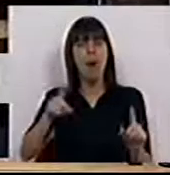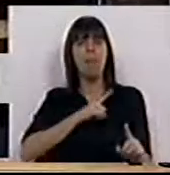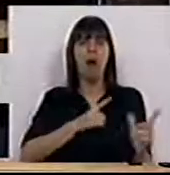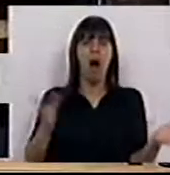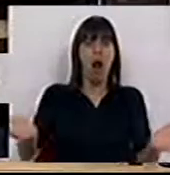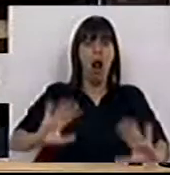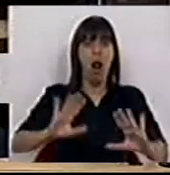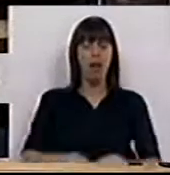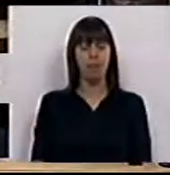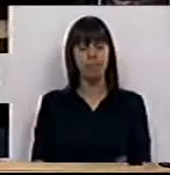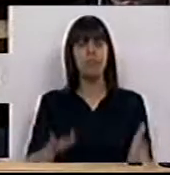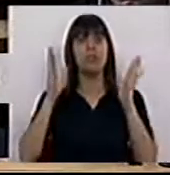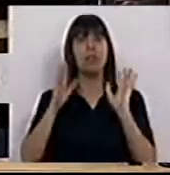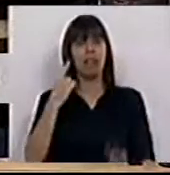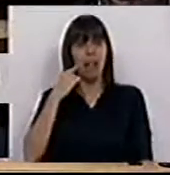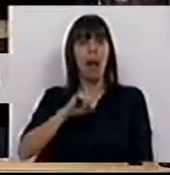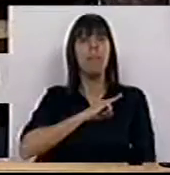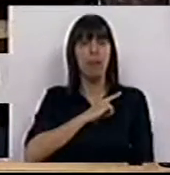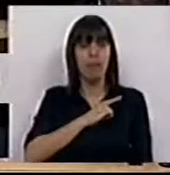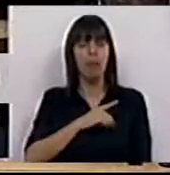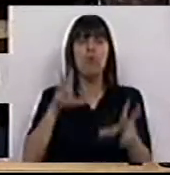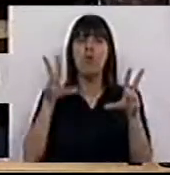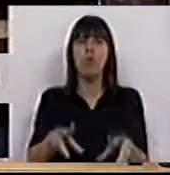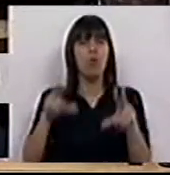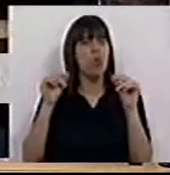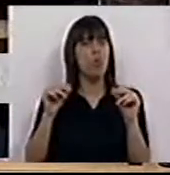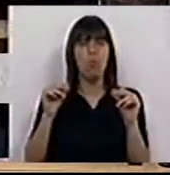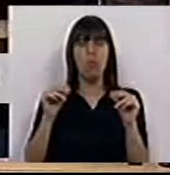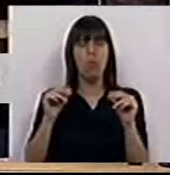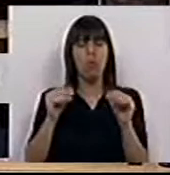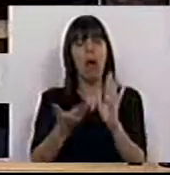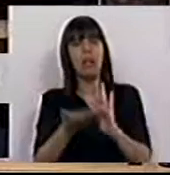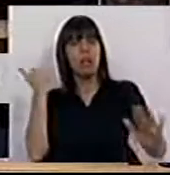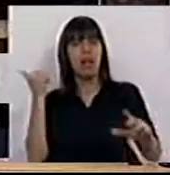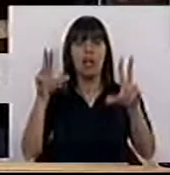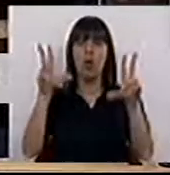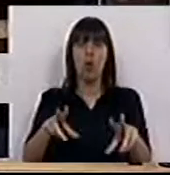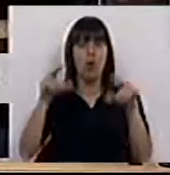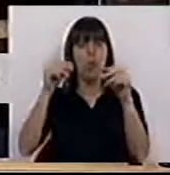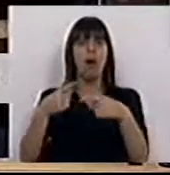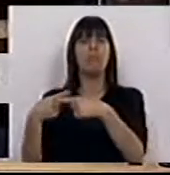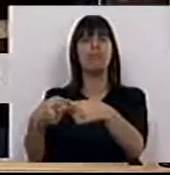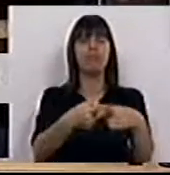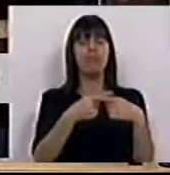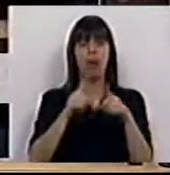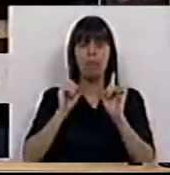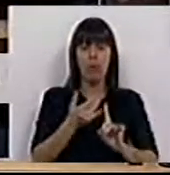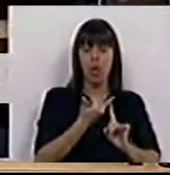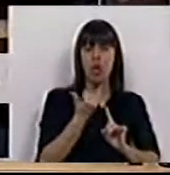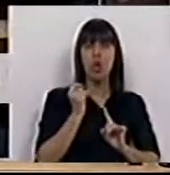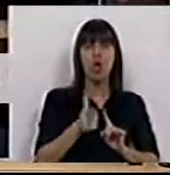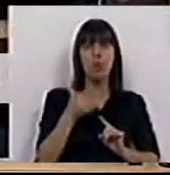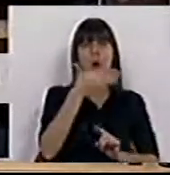privatizada. Uma vez privatizada, nunca se deveria ter descapitalizado para distribuir, desde 2000,